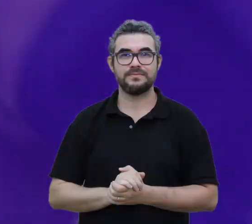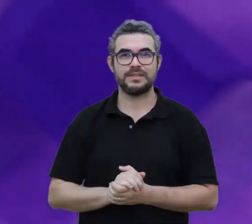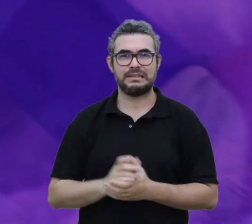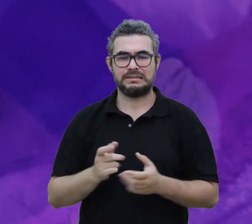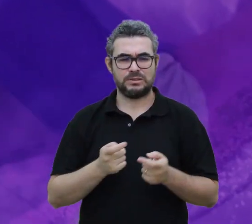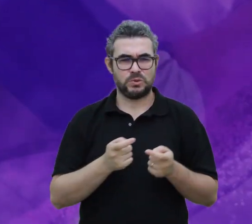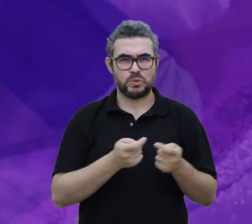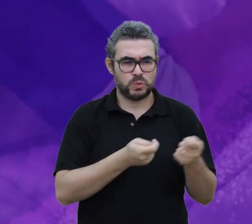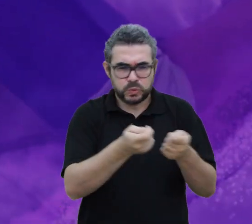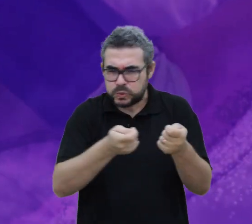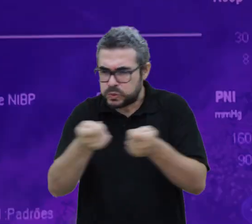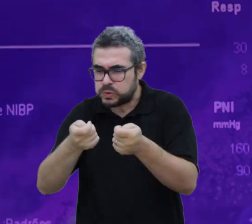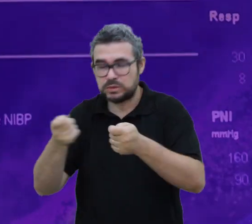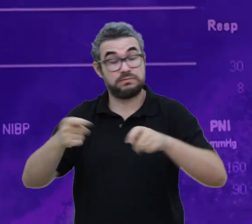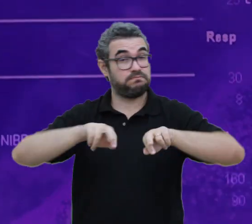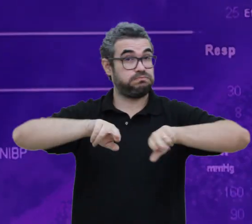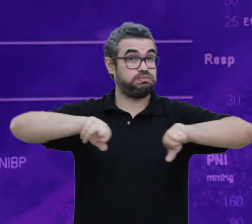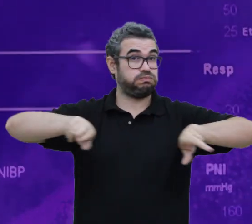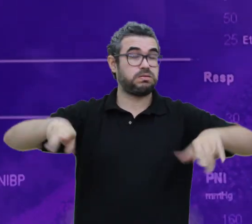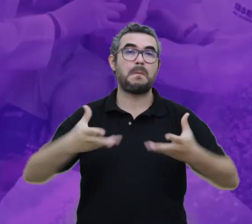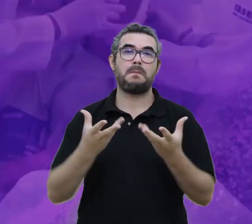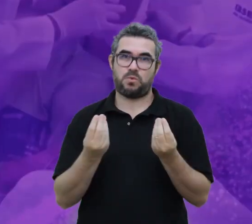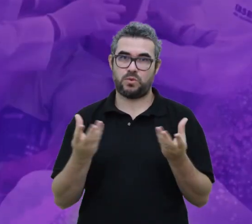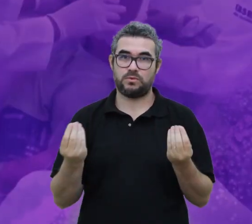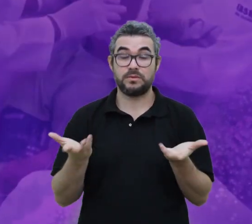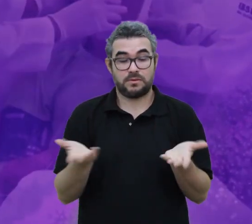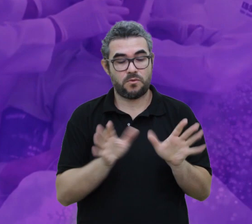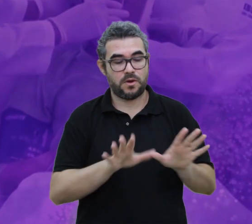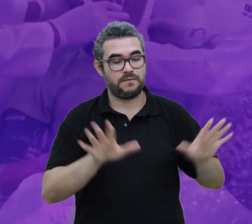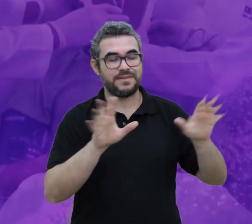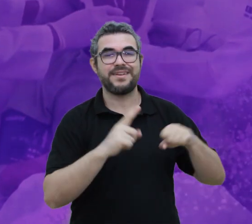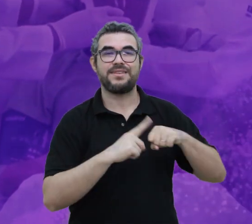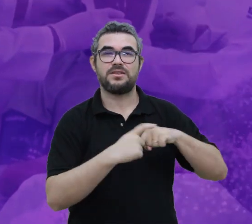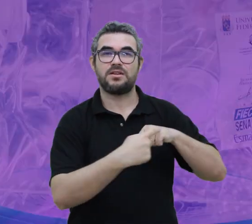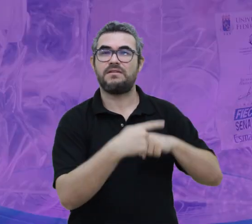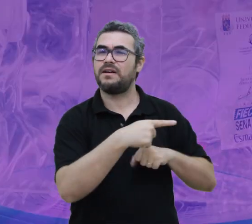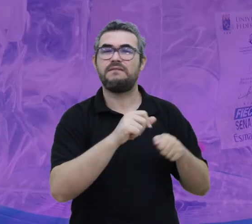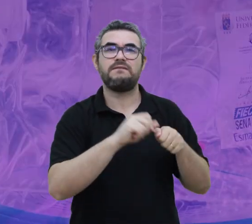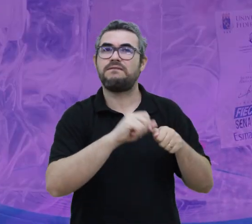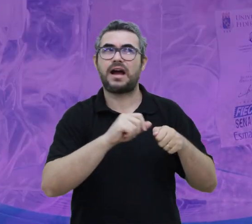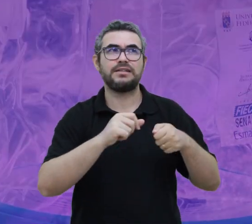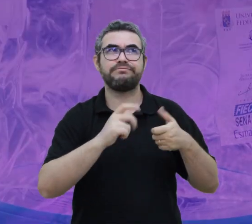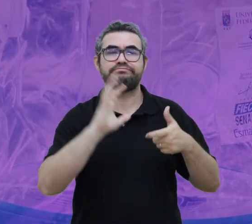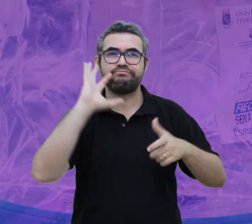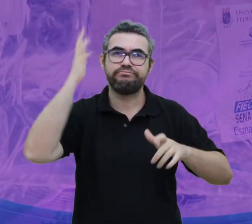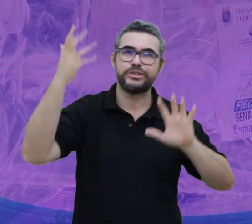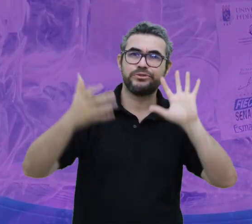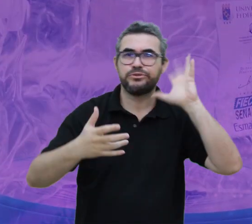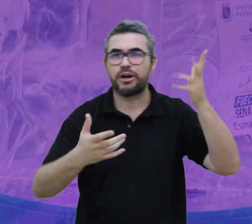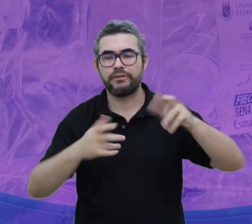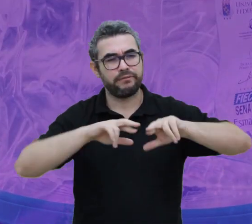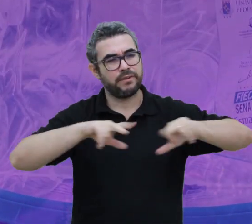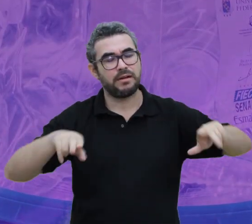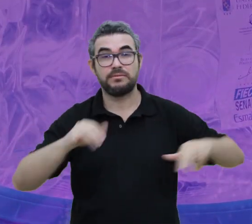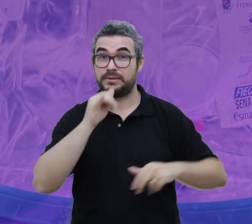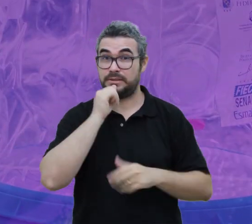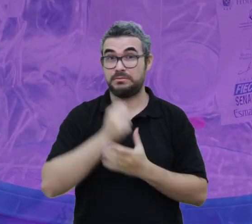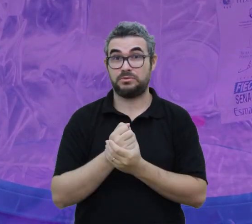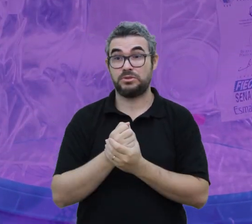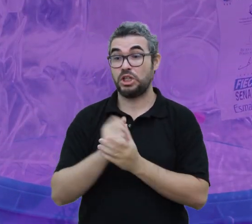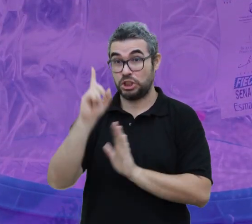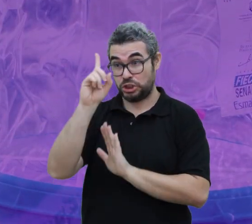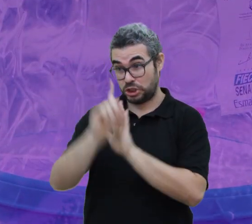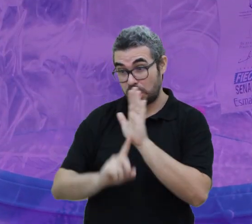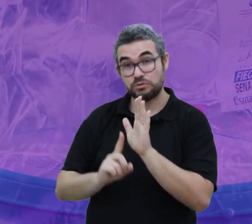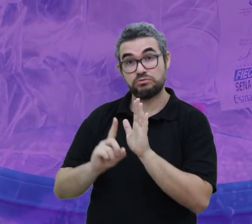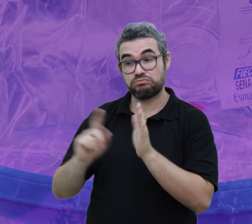Para gerenciar tantos ativos importantes, a UFC Inova promove diversas ações. Como exemplos, podem ser citadas a proteção